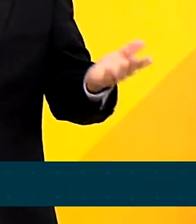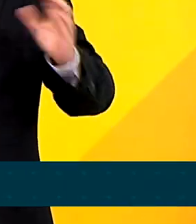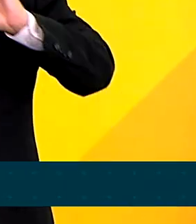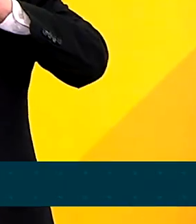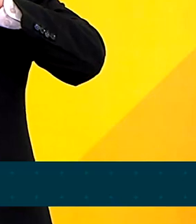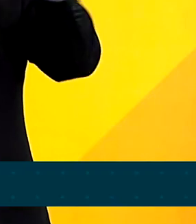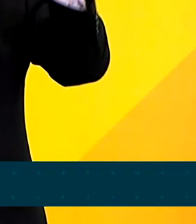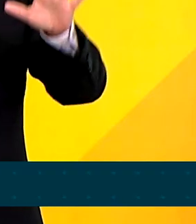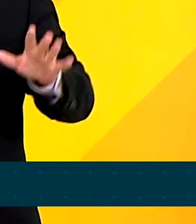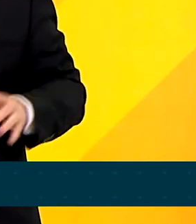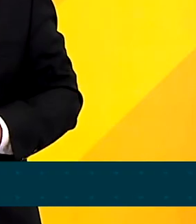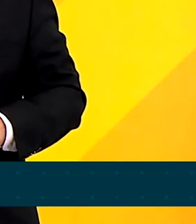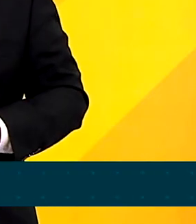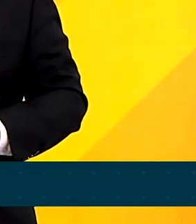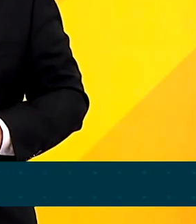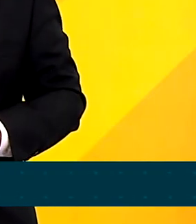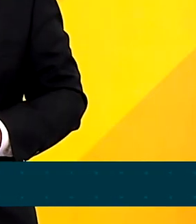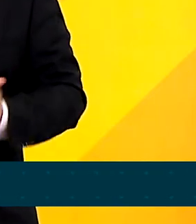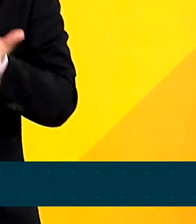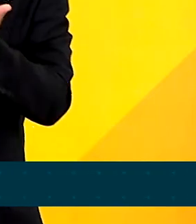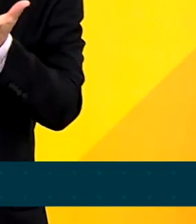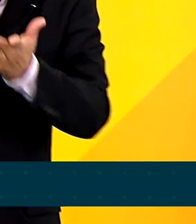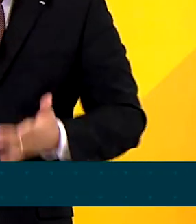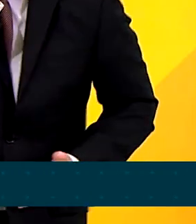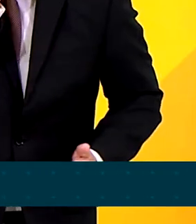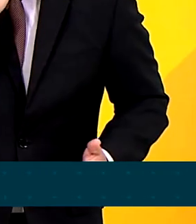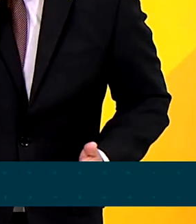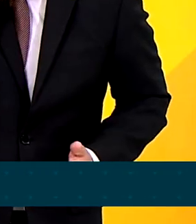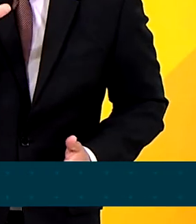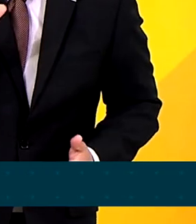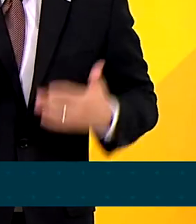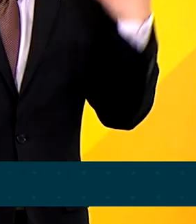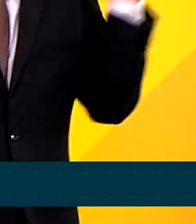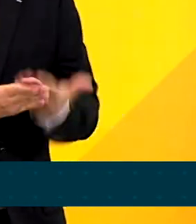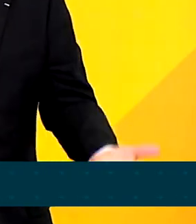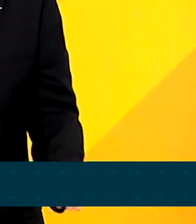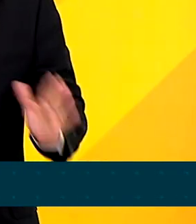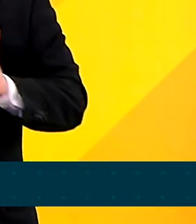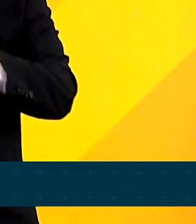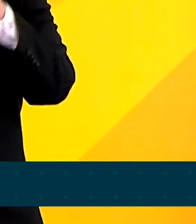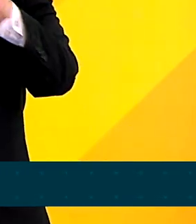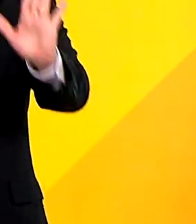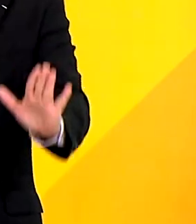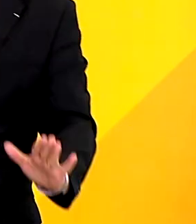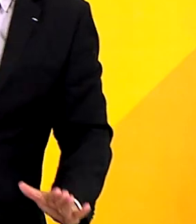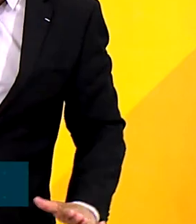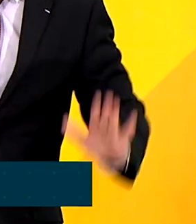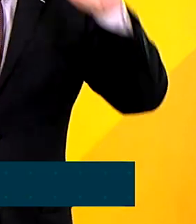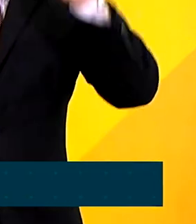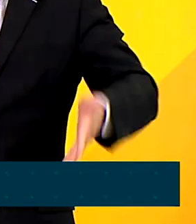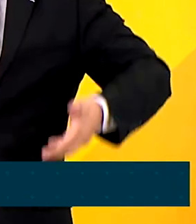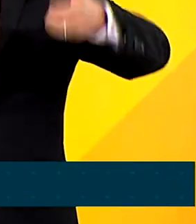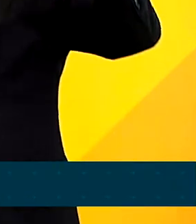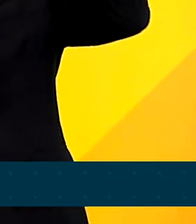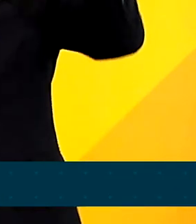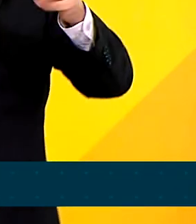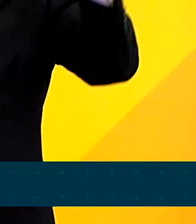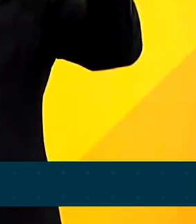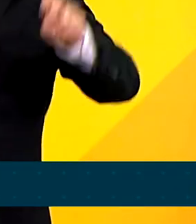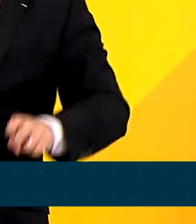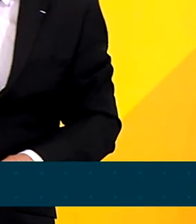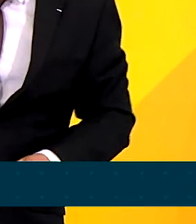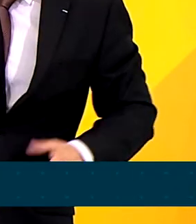alimento no nosso Brasil. Então, como ainda agora, no século XXI, onde falamos de conhecimento, dos